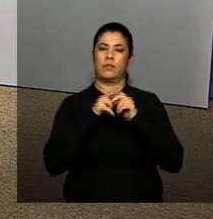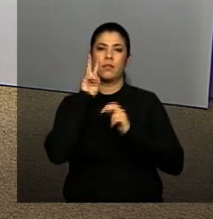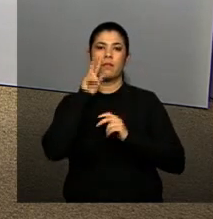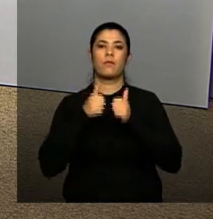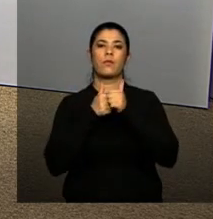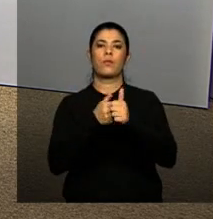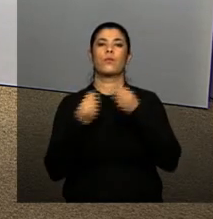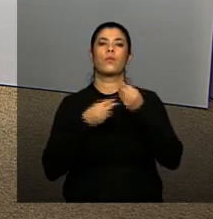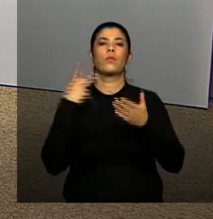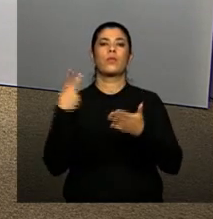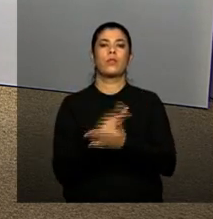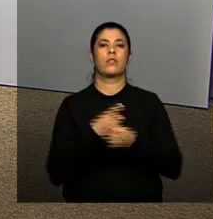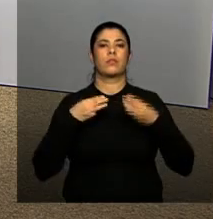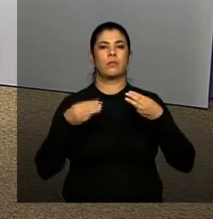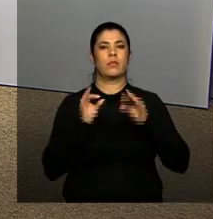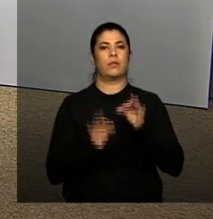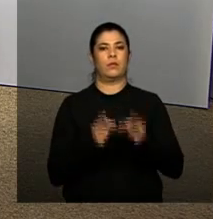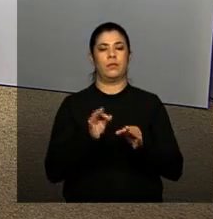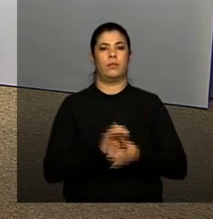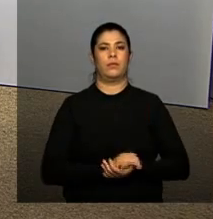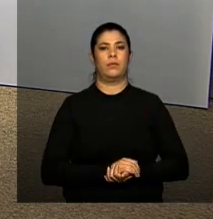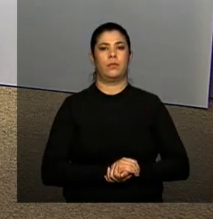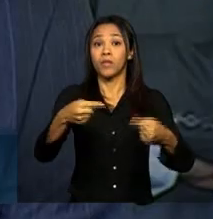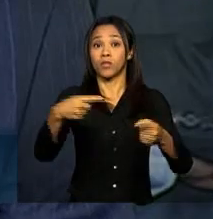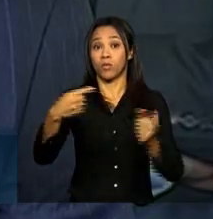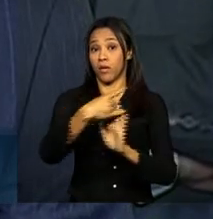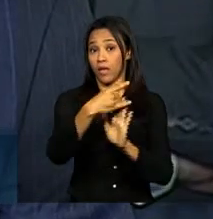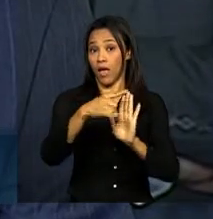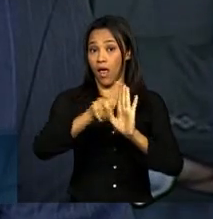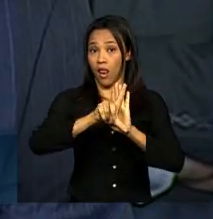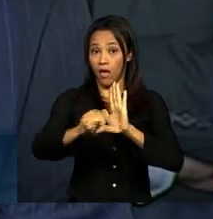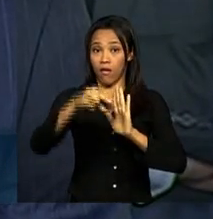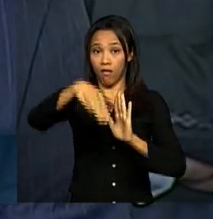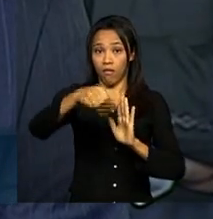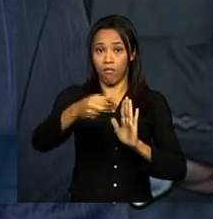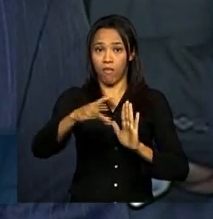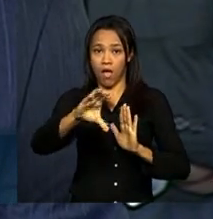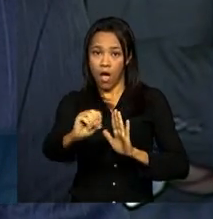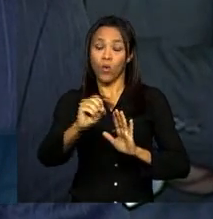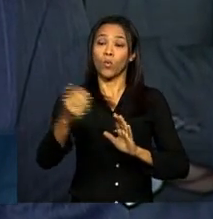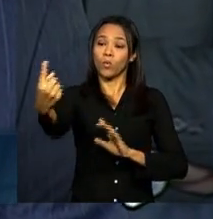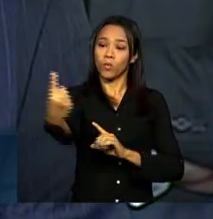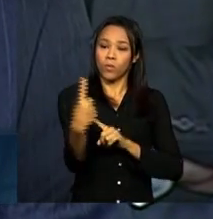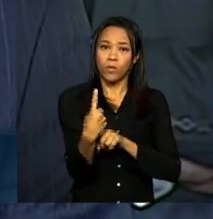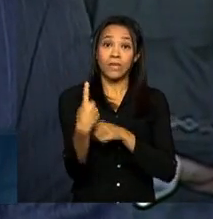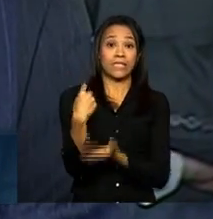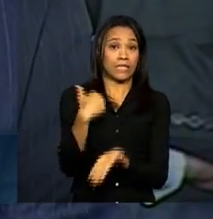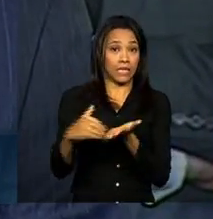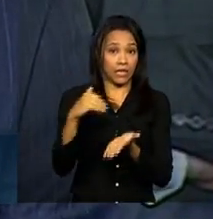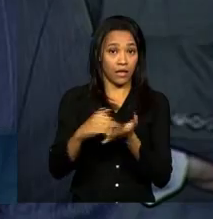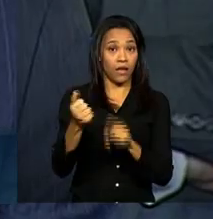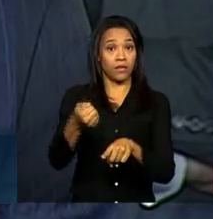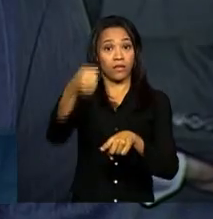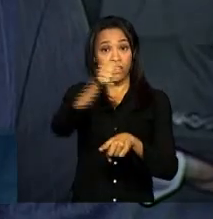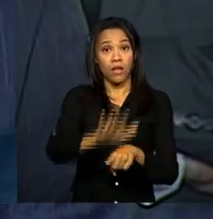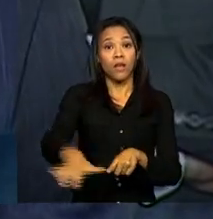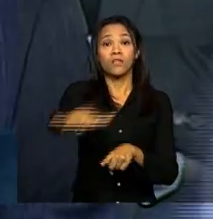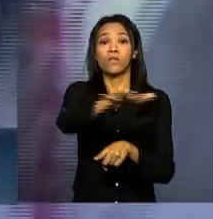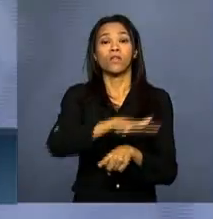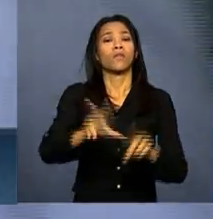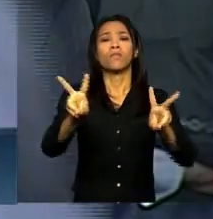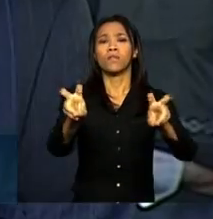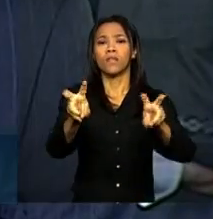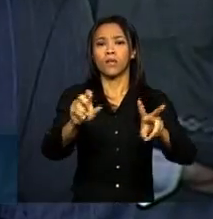como foi a cerimônia no Ministério da Justiça. O senhor secretário nacional de assuntos legislativos,